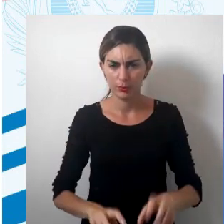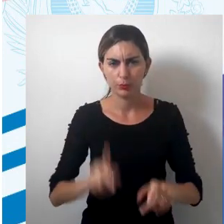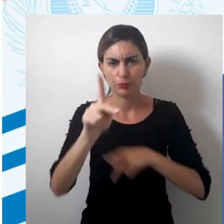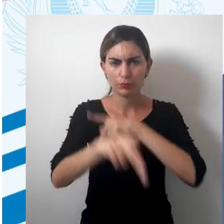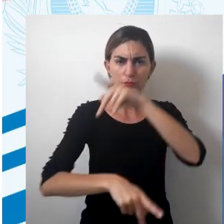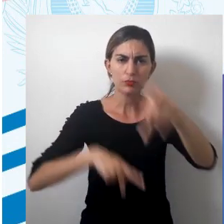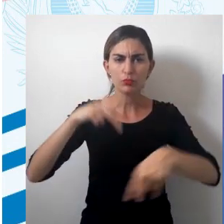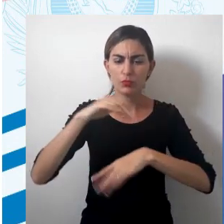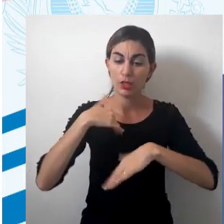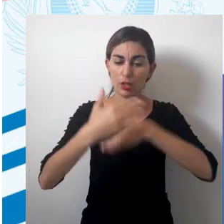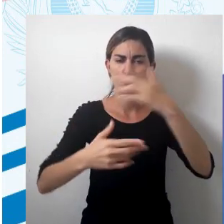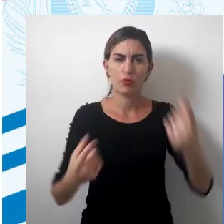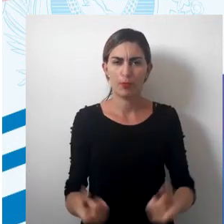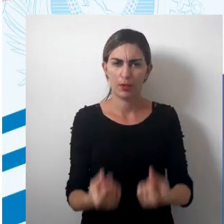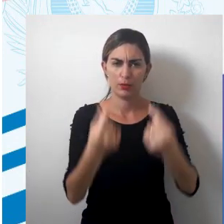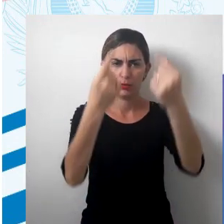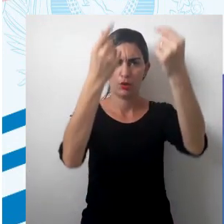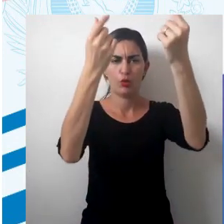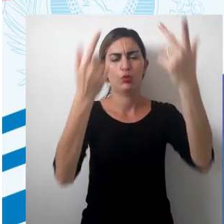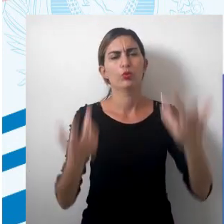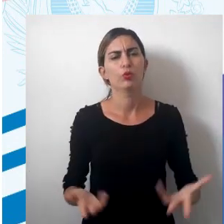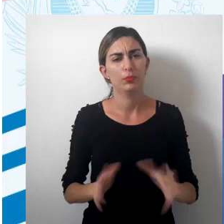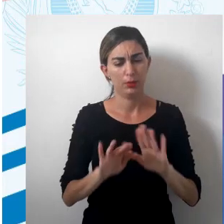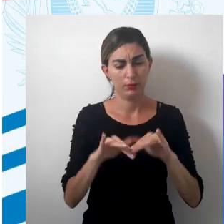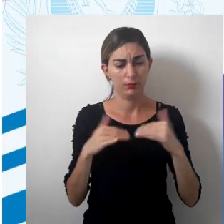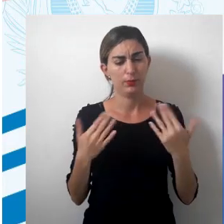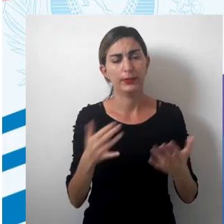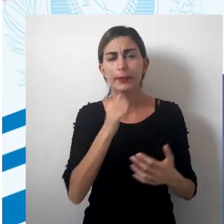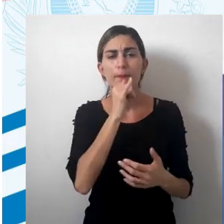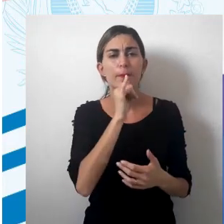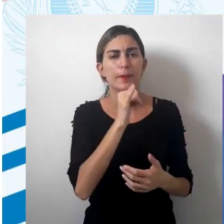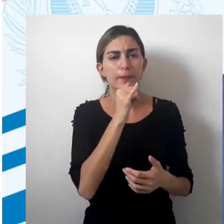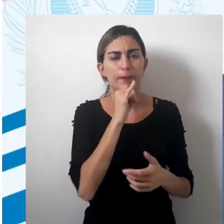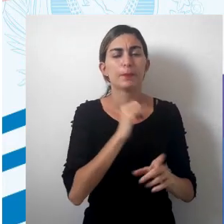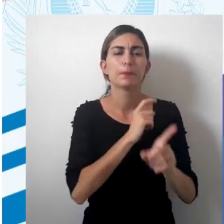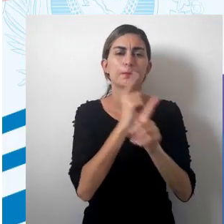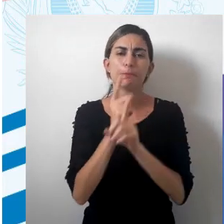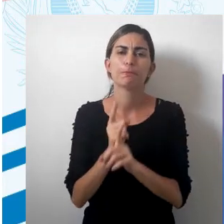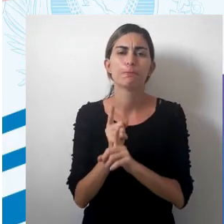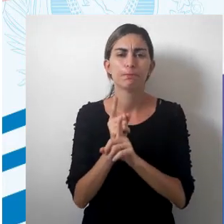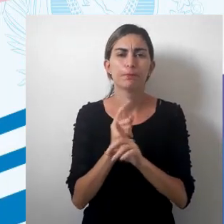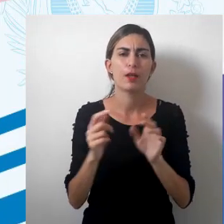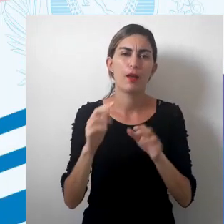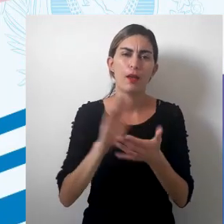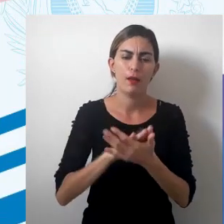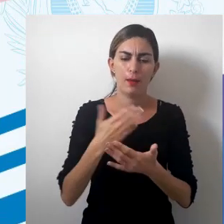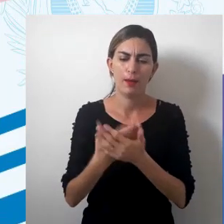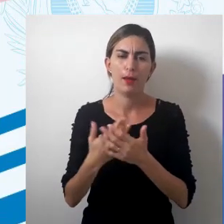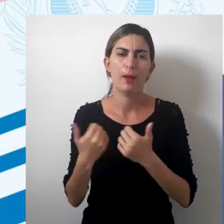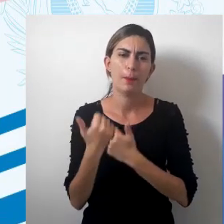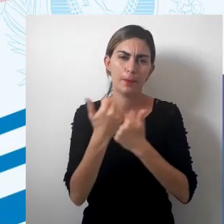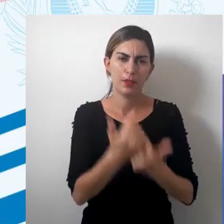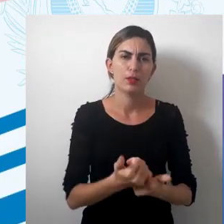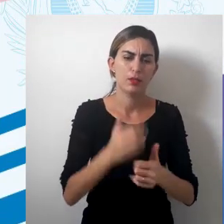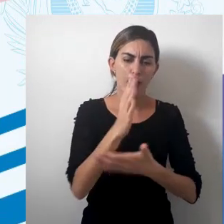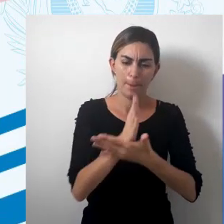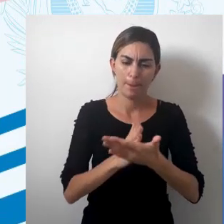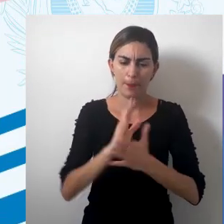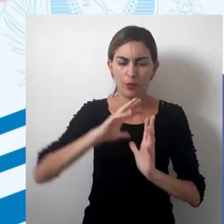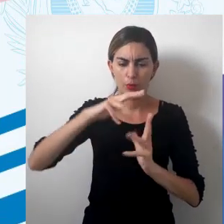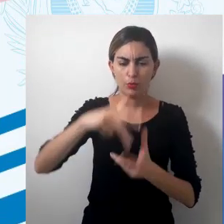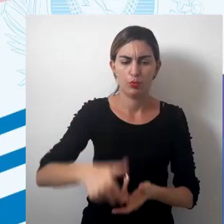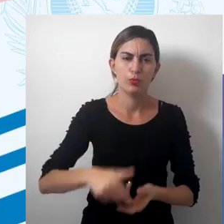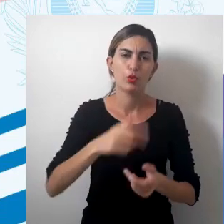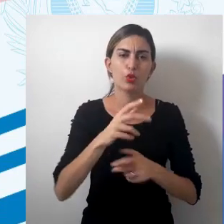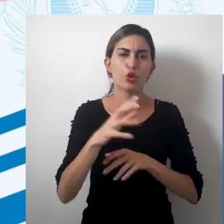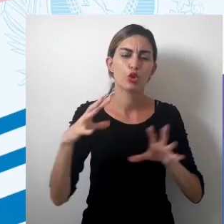populacionais, desenvolvimento econômico, então a gente, por exemplo, pode identificar, representar parte do mundo com uma dimensão